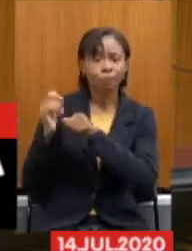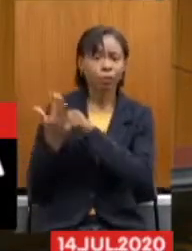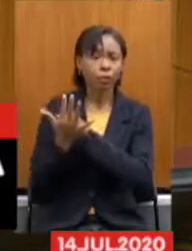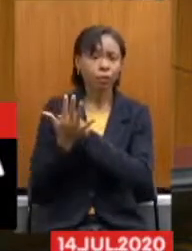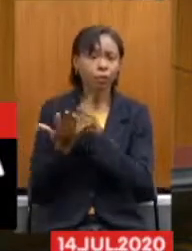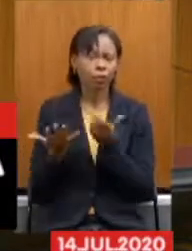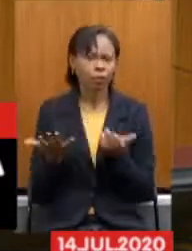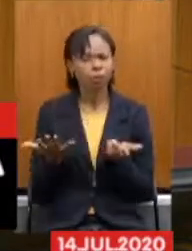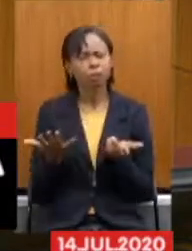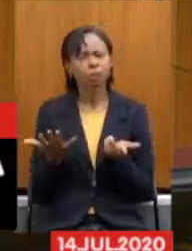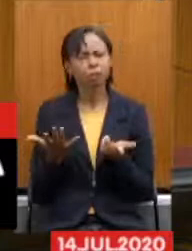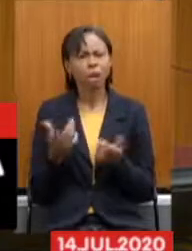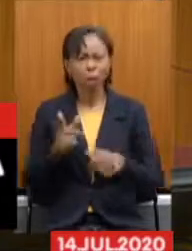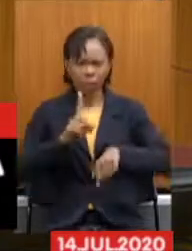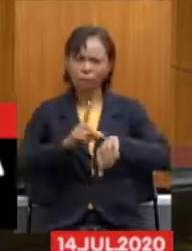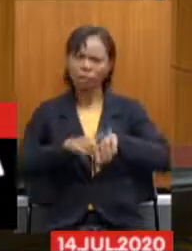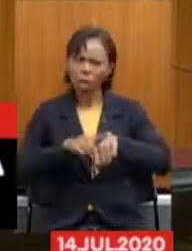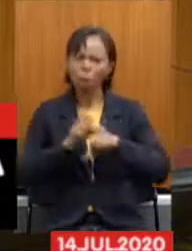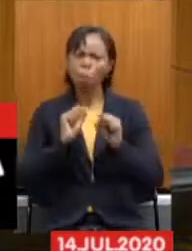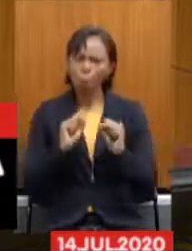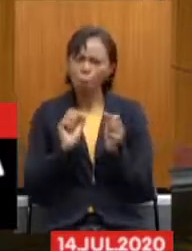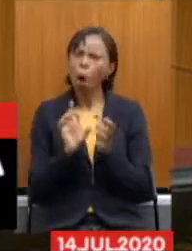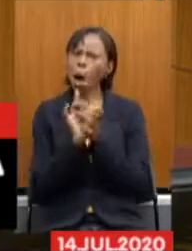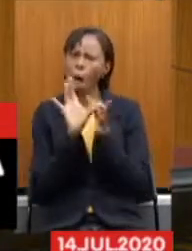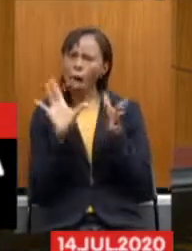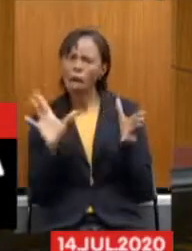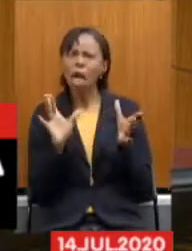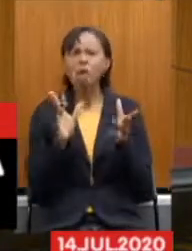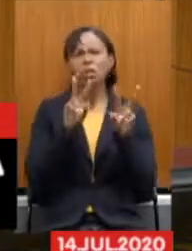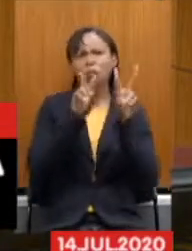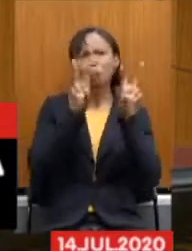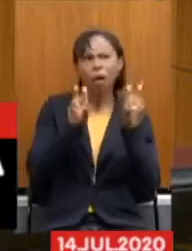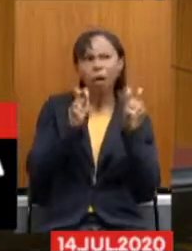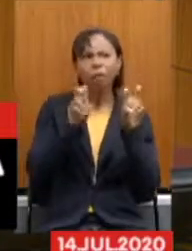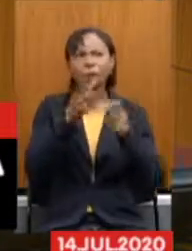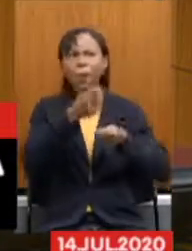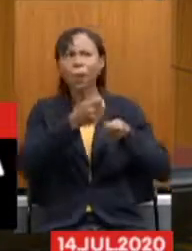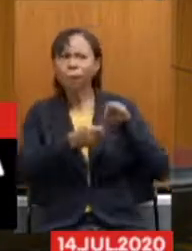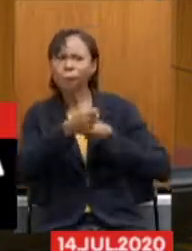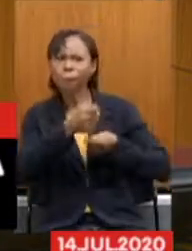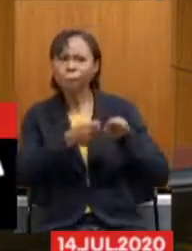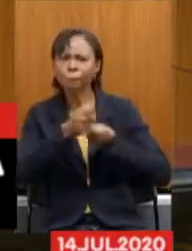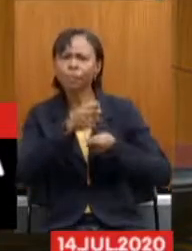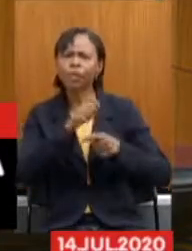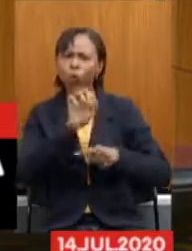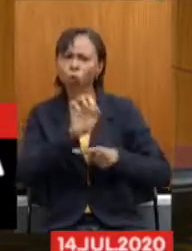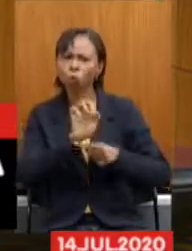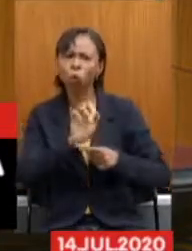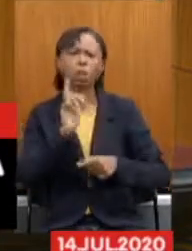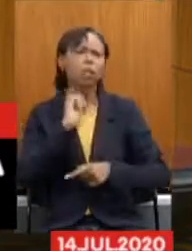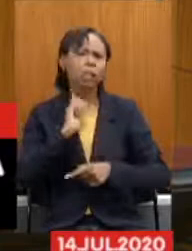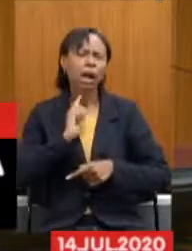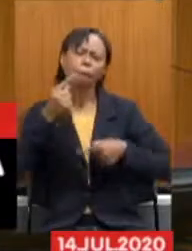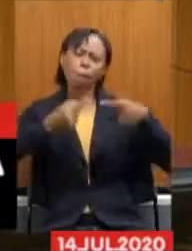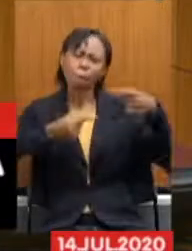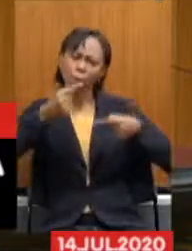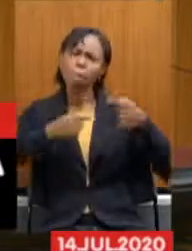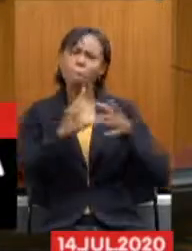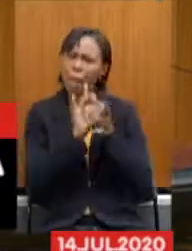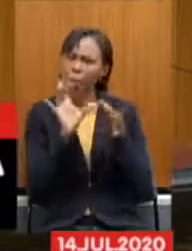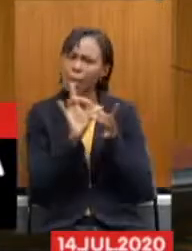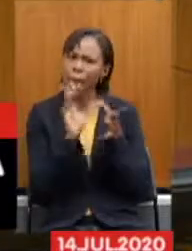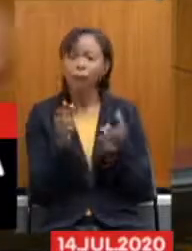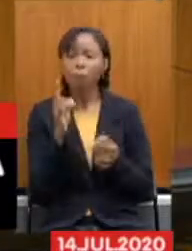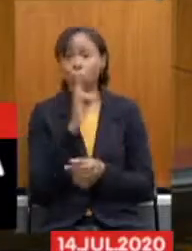se tem tempo para discutir a questão econômica ou a necessidade econômica do Estado, que é o que eles estão falando, que tem uma